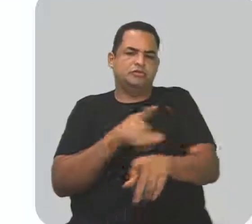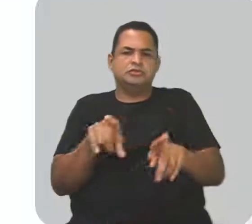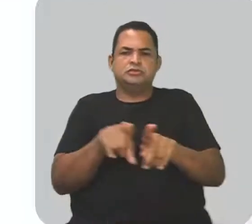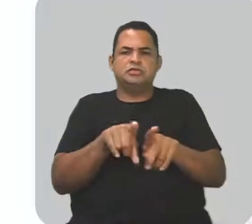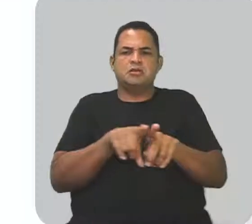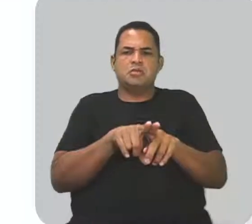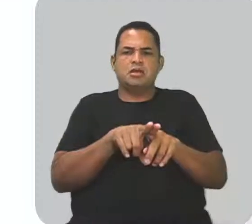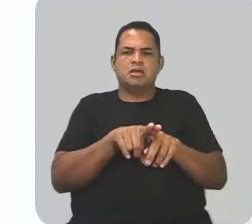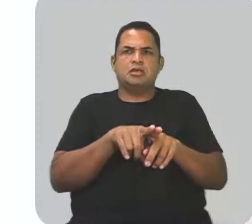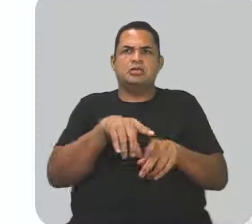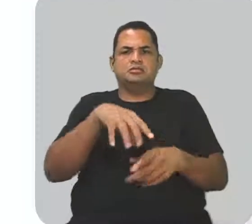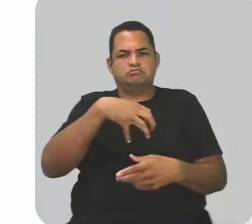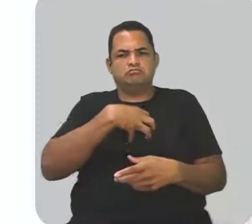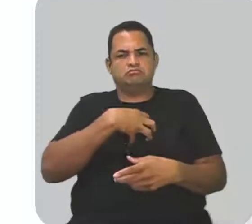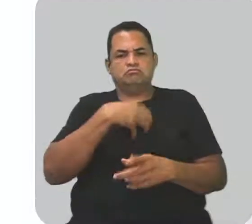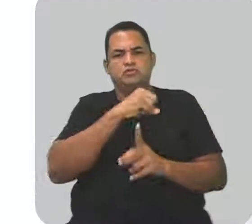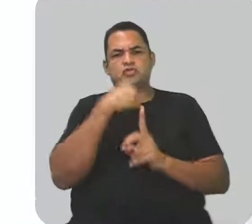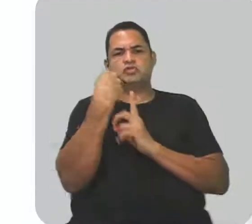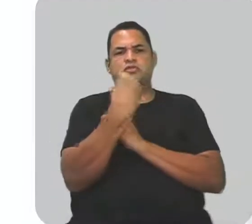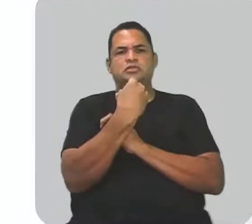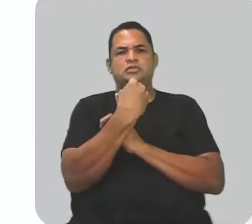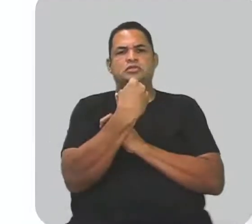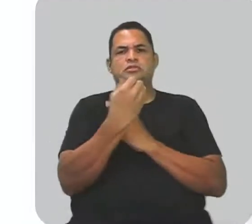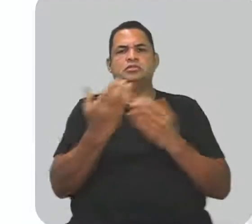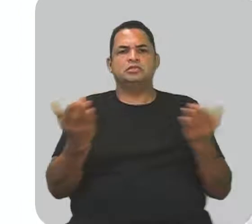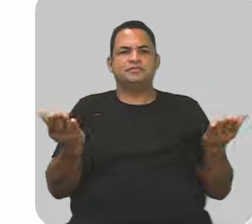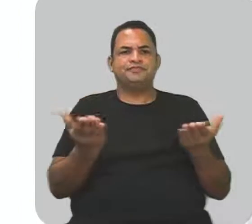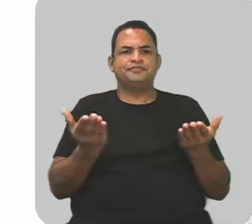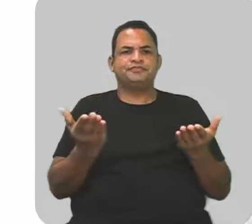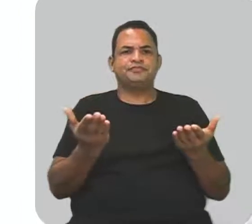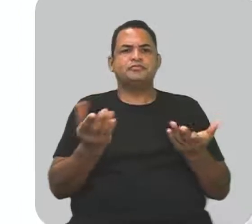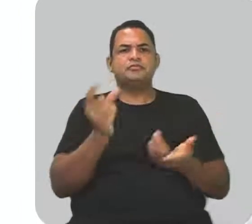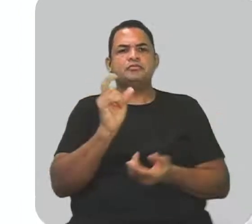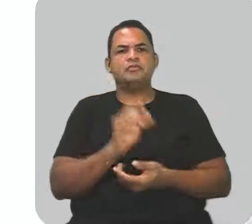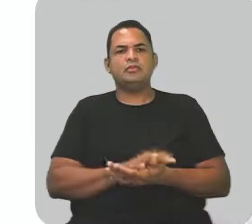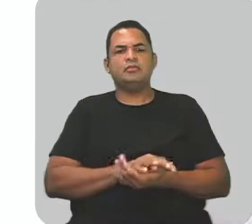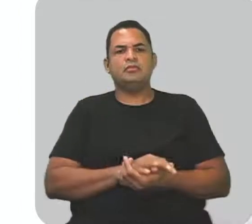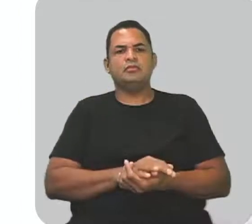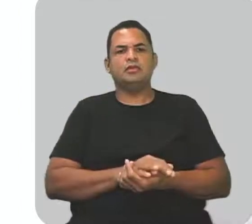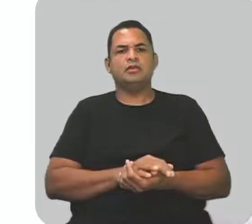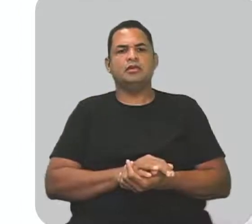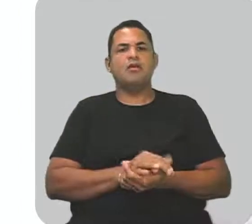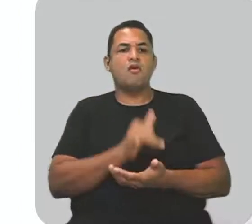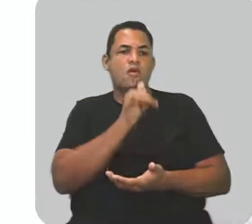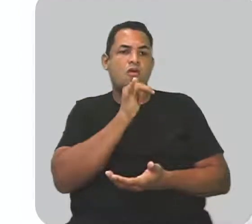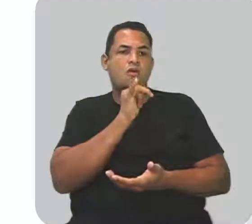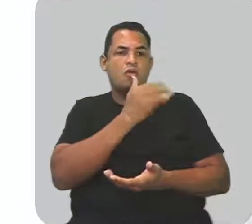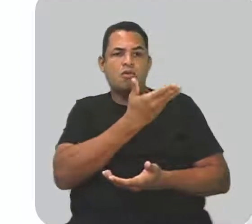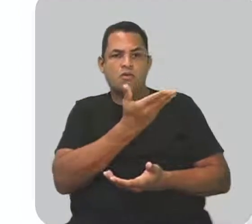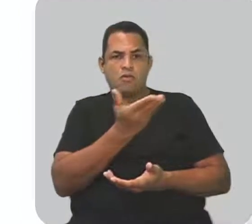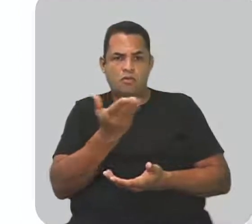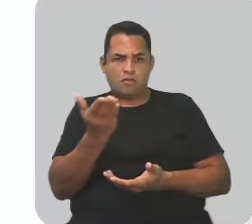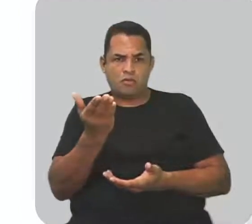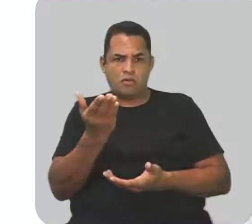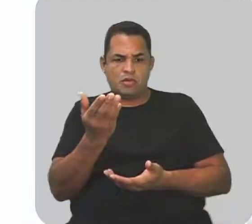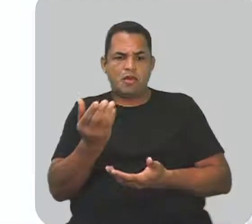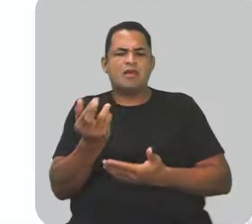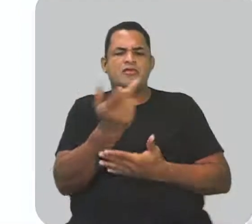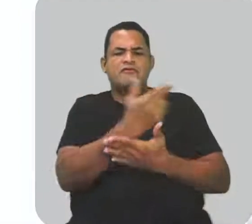Então, nesse caso, nós estamos já caminhando e vamos agora exemplificar essa